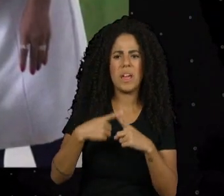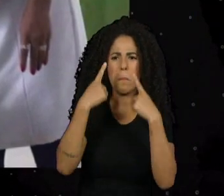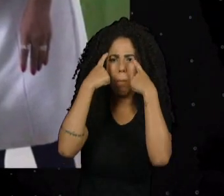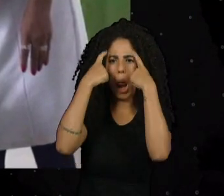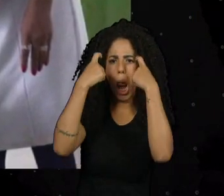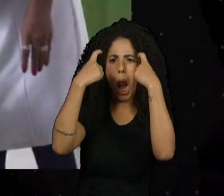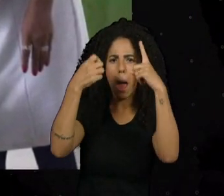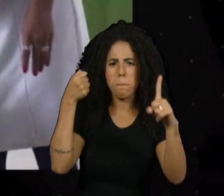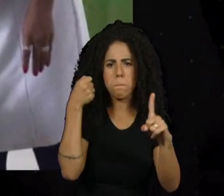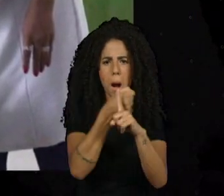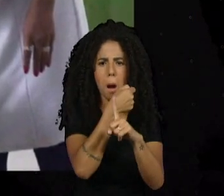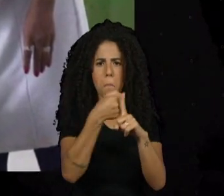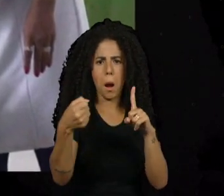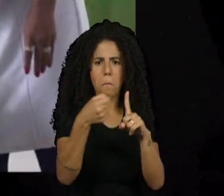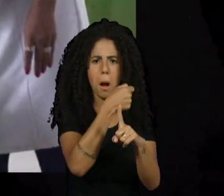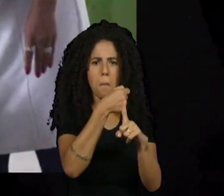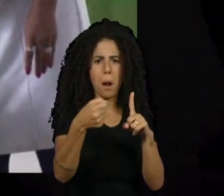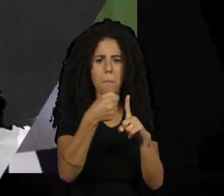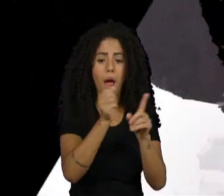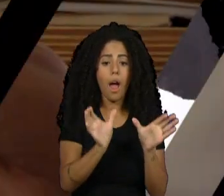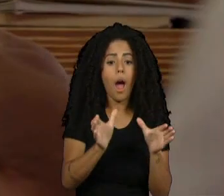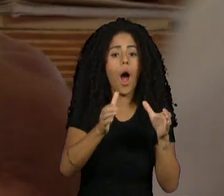às pessoas travestis e transexuais.